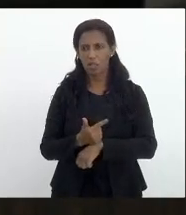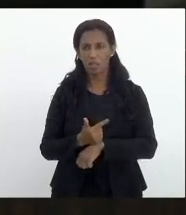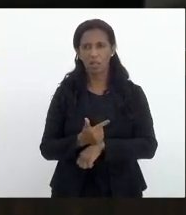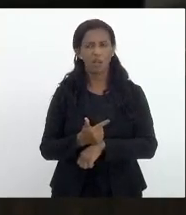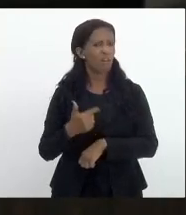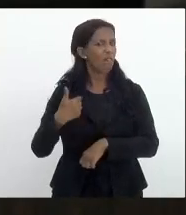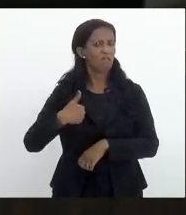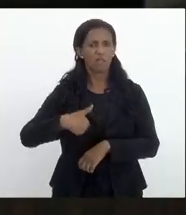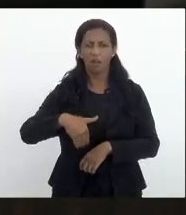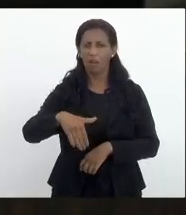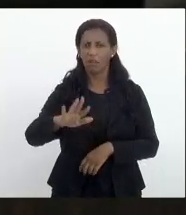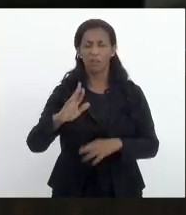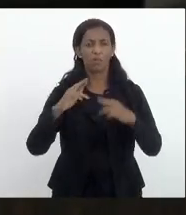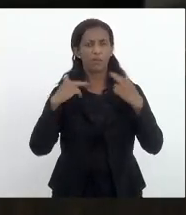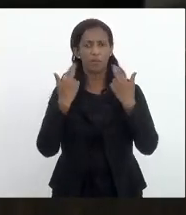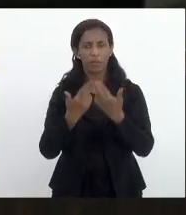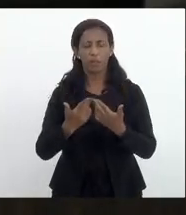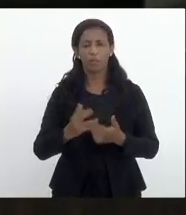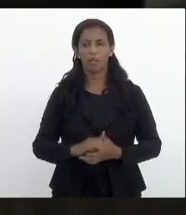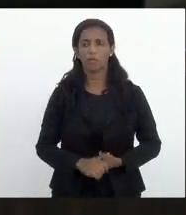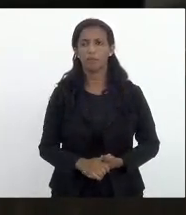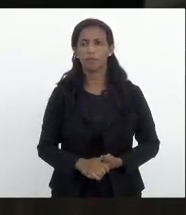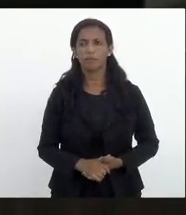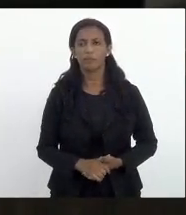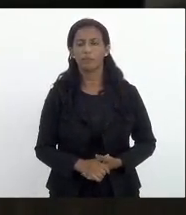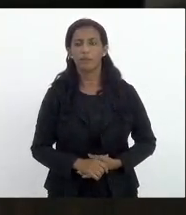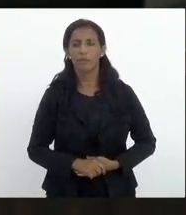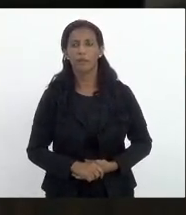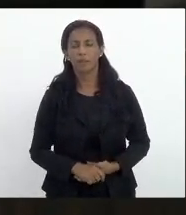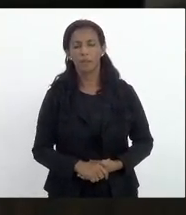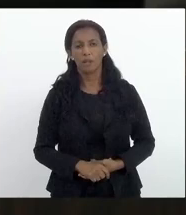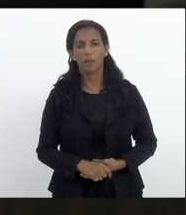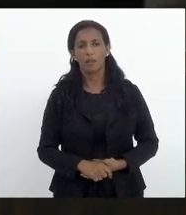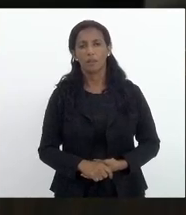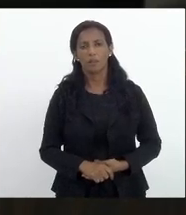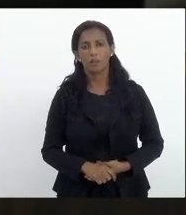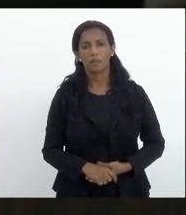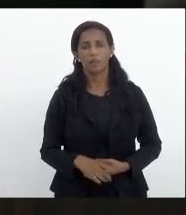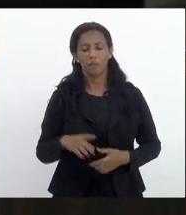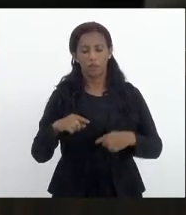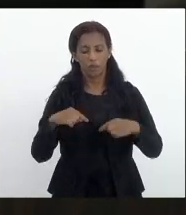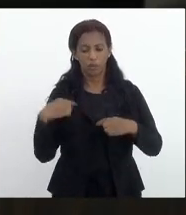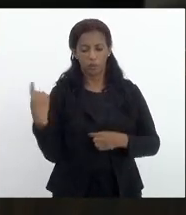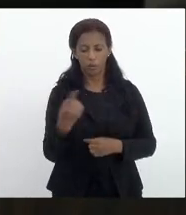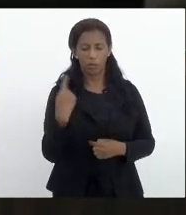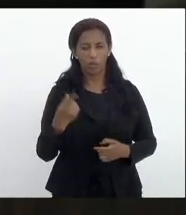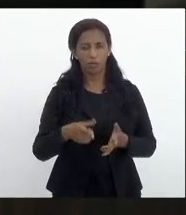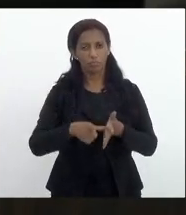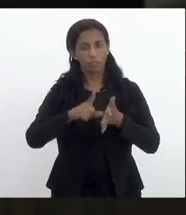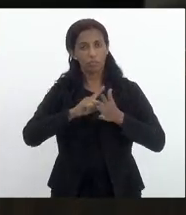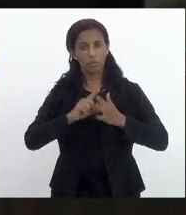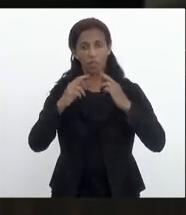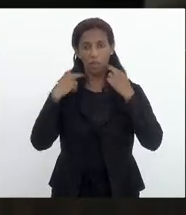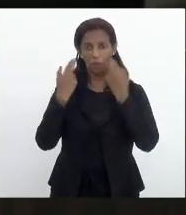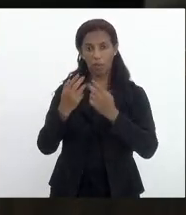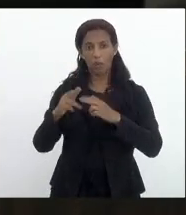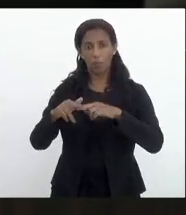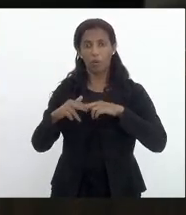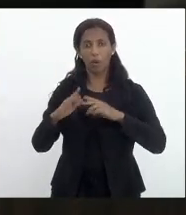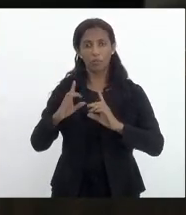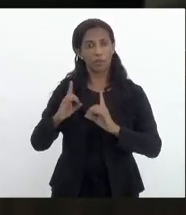até o final da sessão. Até o final da Nós antecipamos a sessão por conta das discussões, porque nós teremos